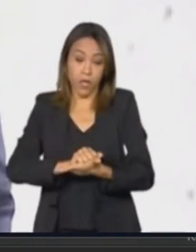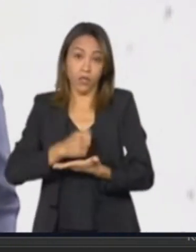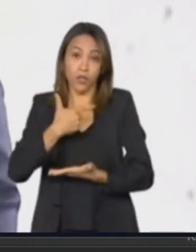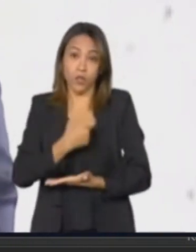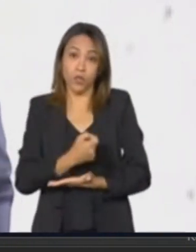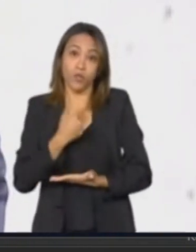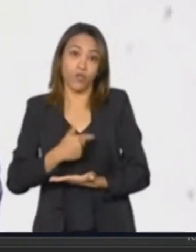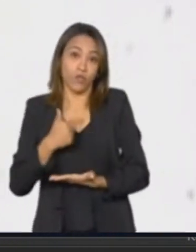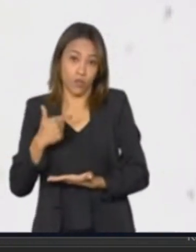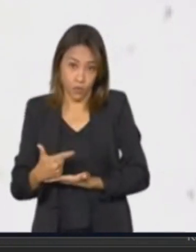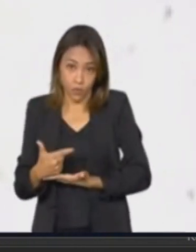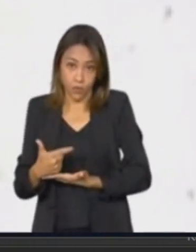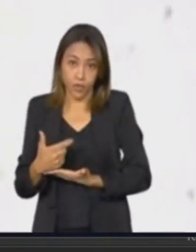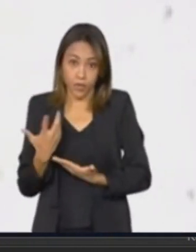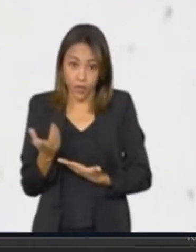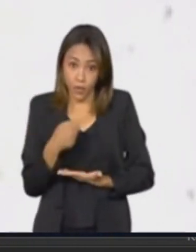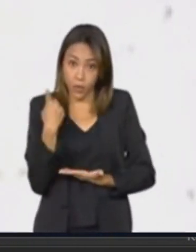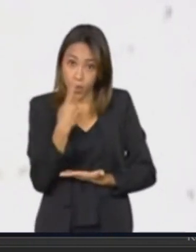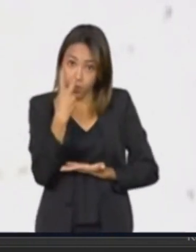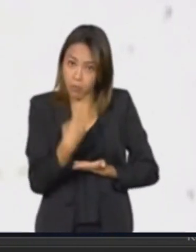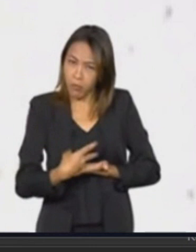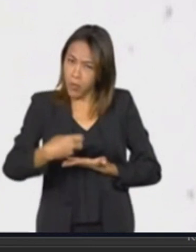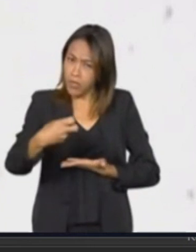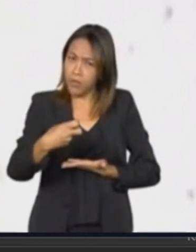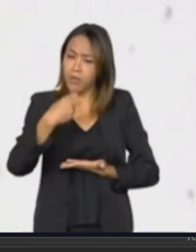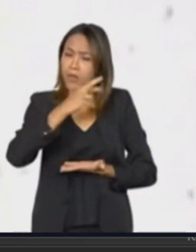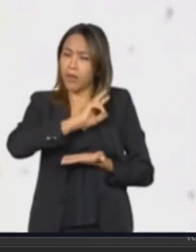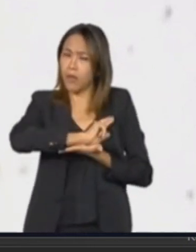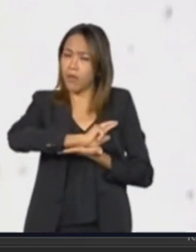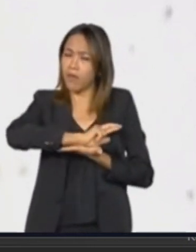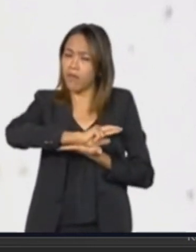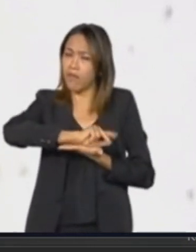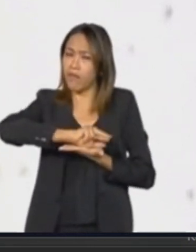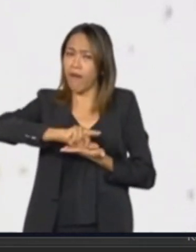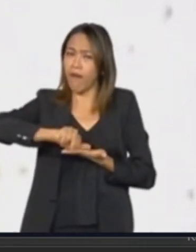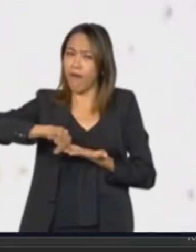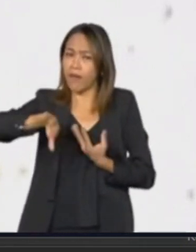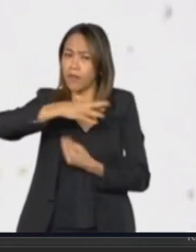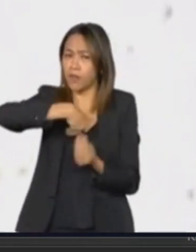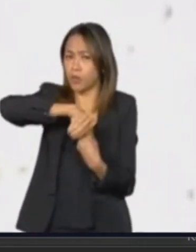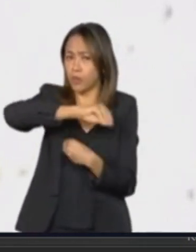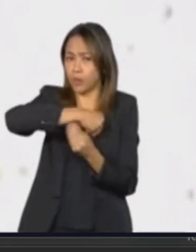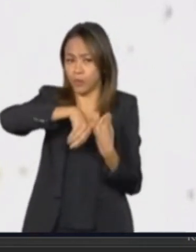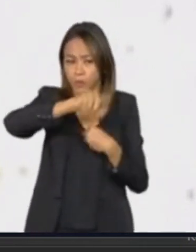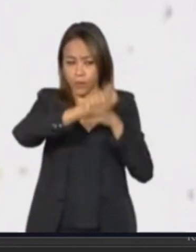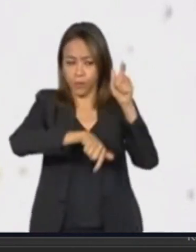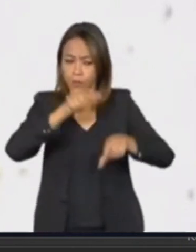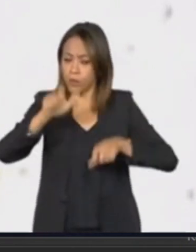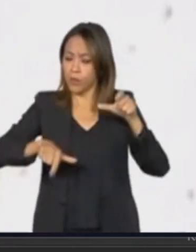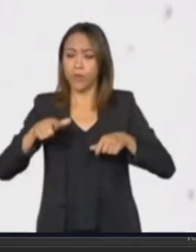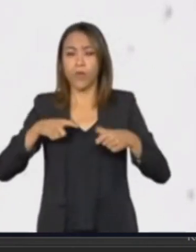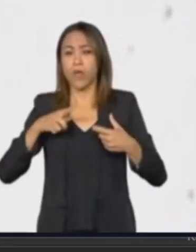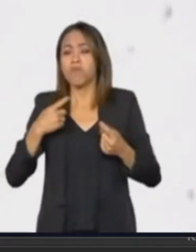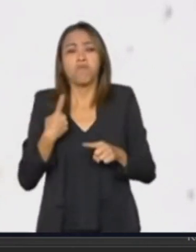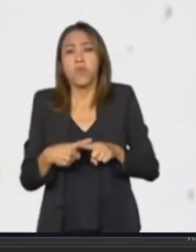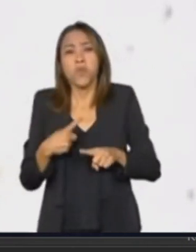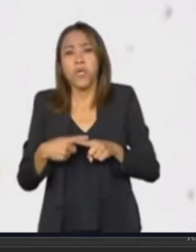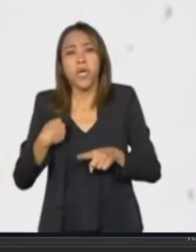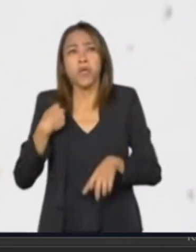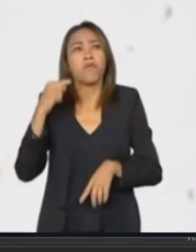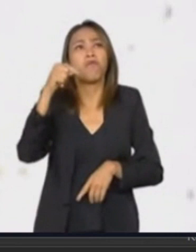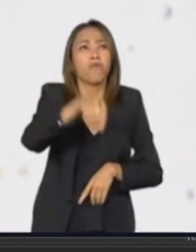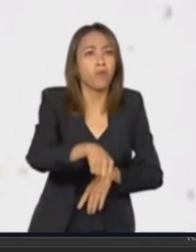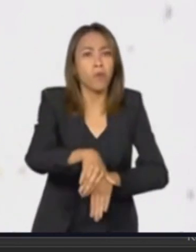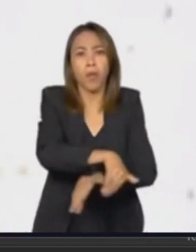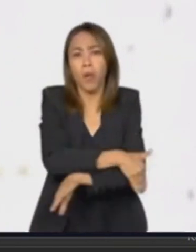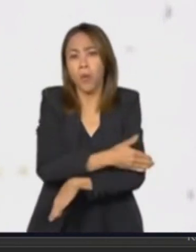Então, percebemos que é um grupo heterogêneo de pessoas que estão em situação de rua por motivos diversos, com rompimento de